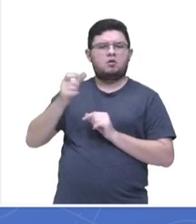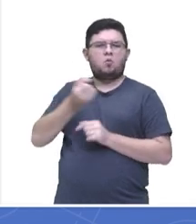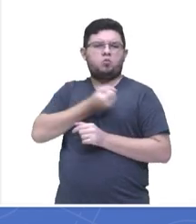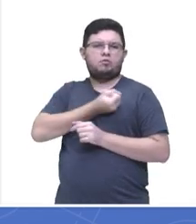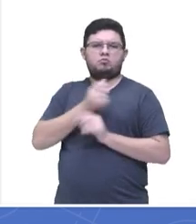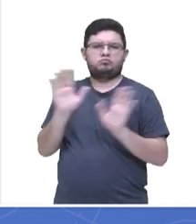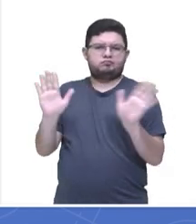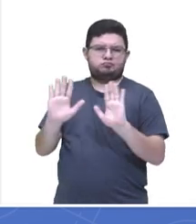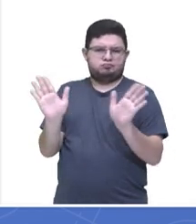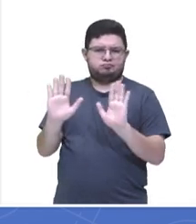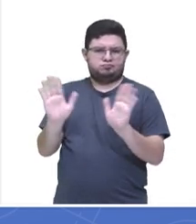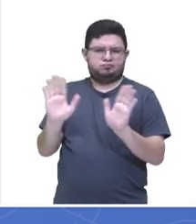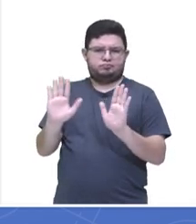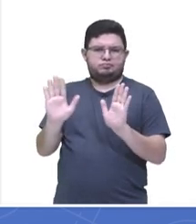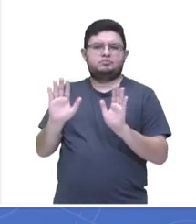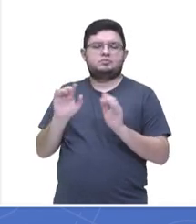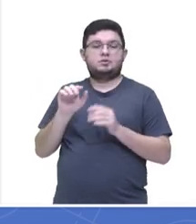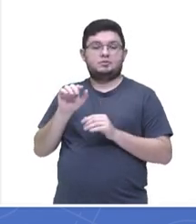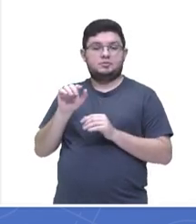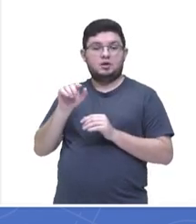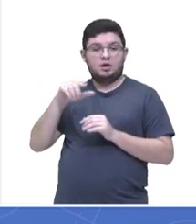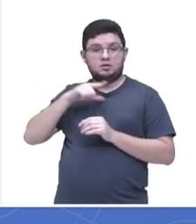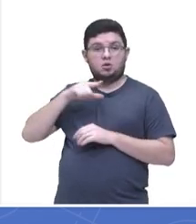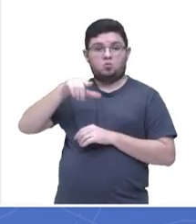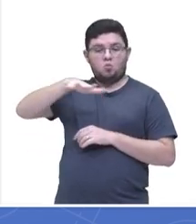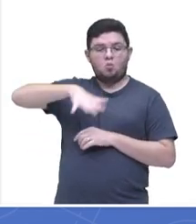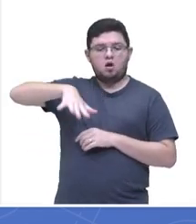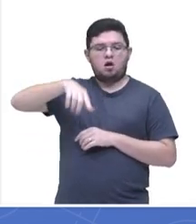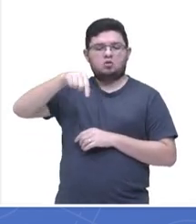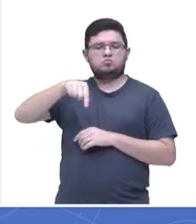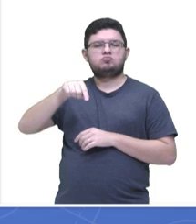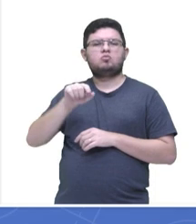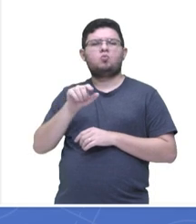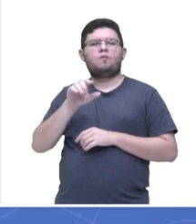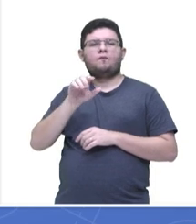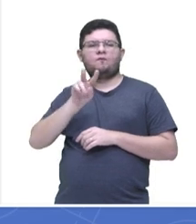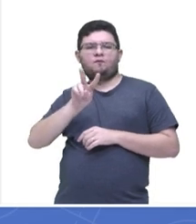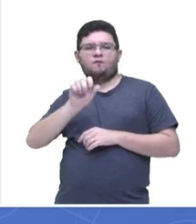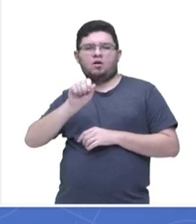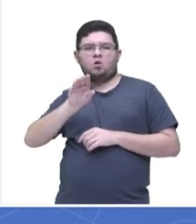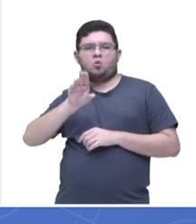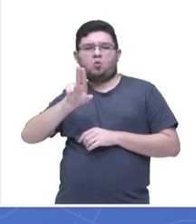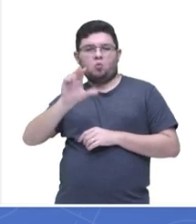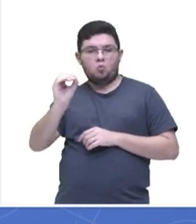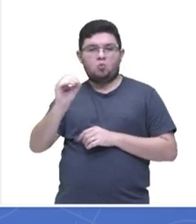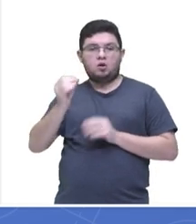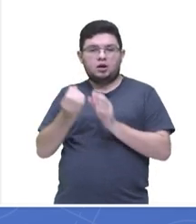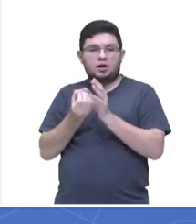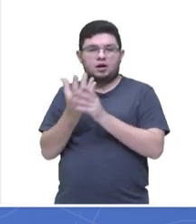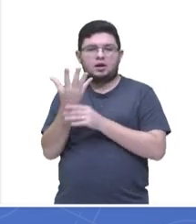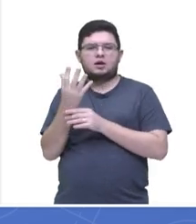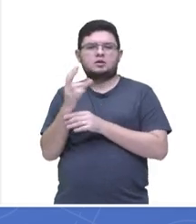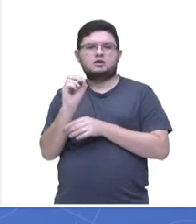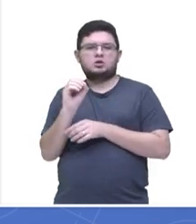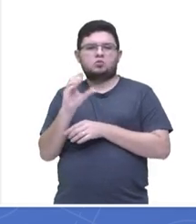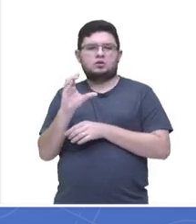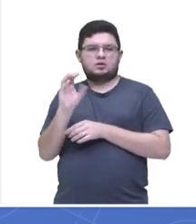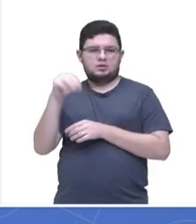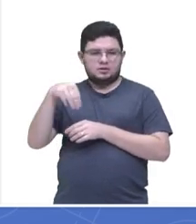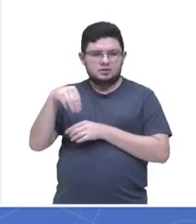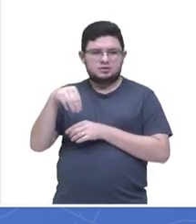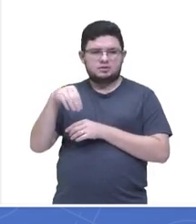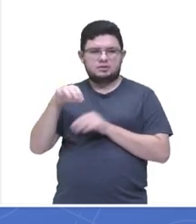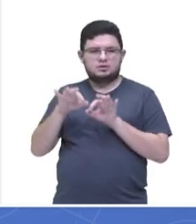certo? Fixo em um ponto do vácuo, cria a 50 centímetros, a nossa distância é